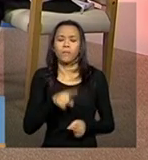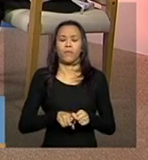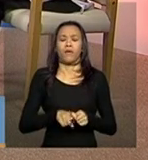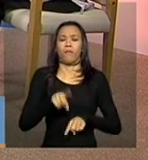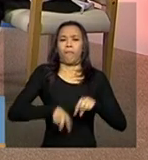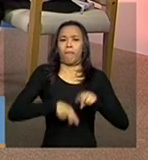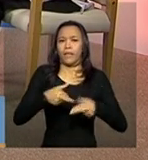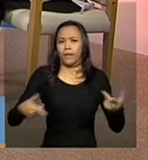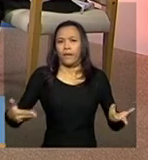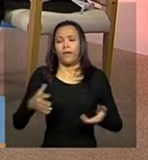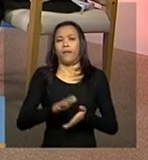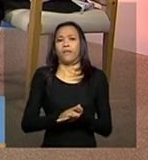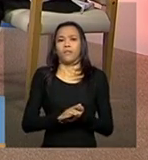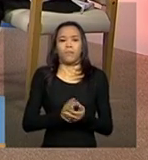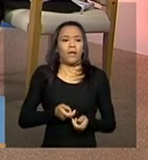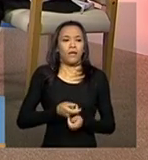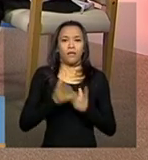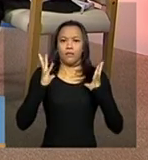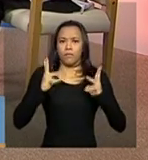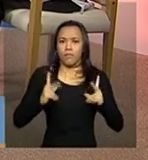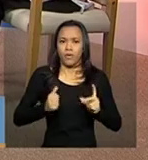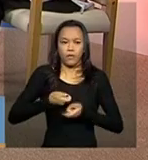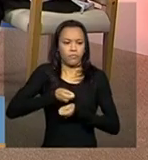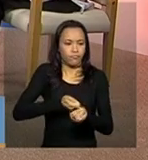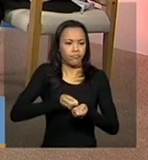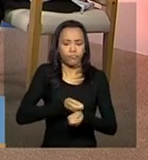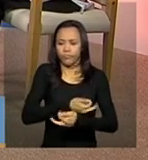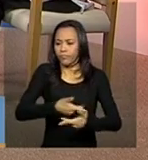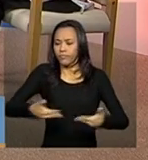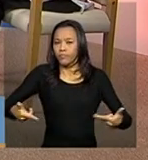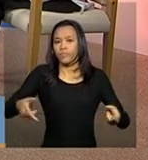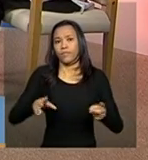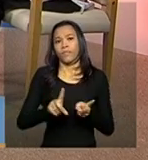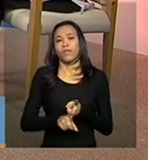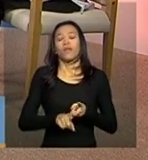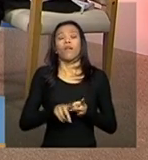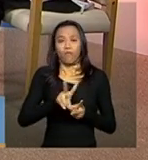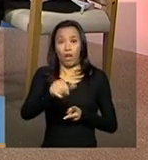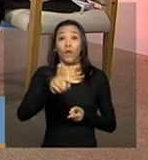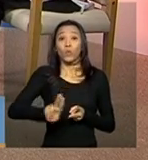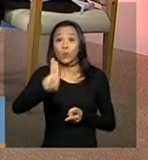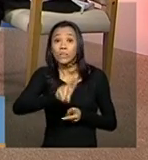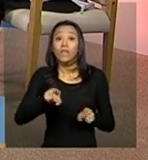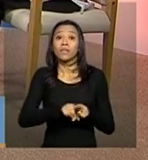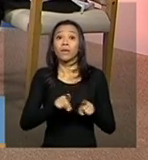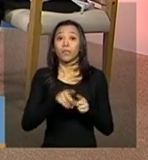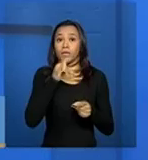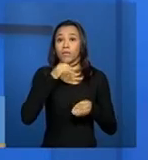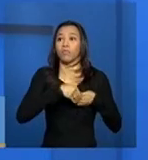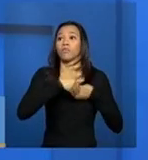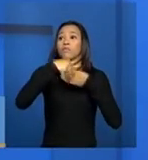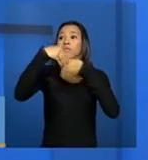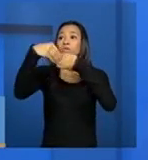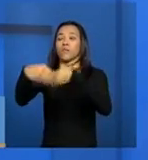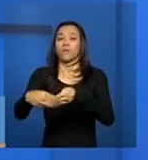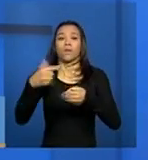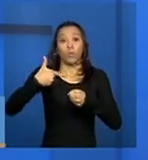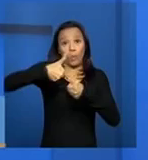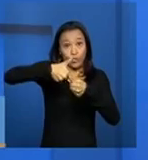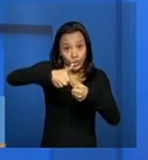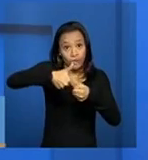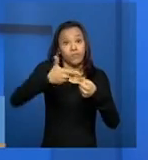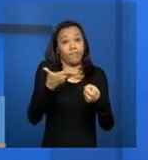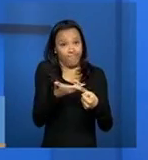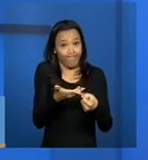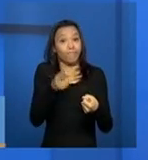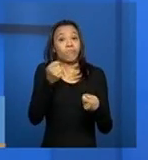de expediente, utilização, as visitas normalmente vão utilizar de um deslocamento. Então, o combustível é